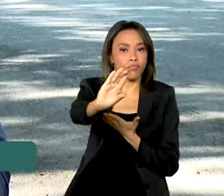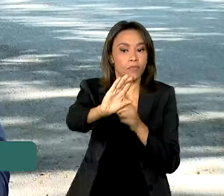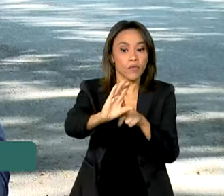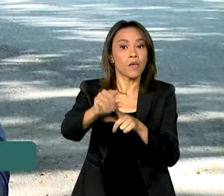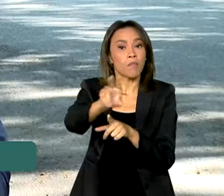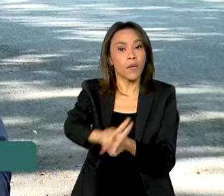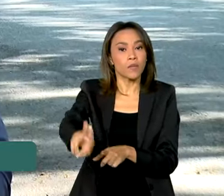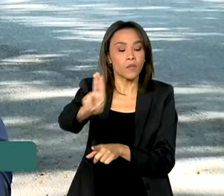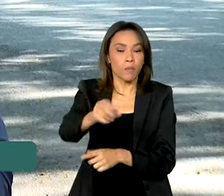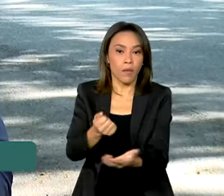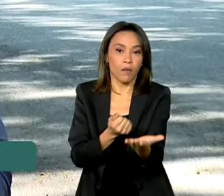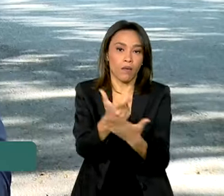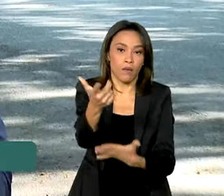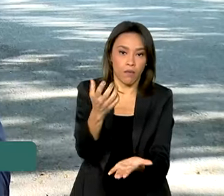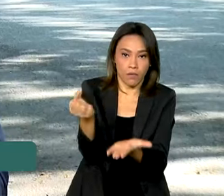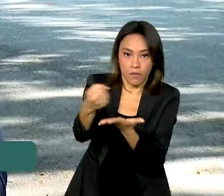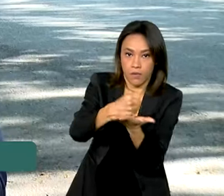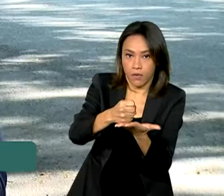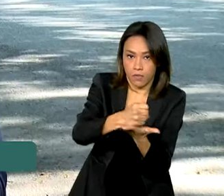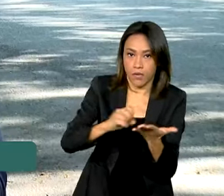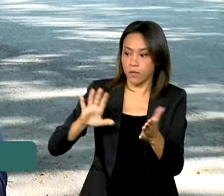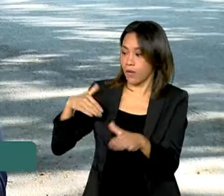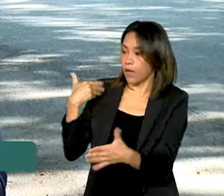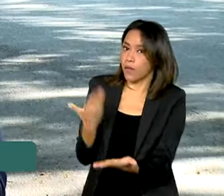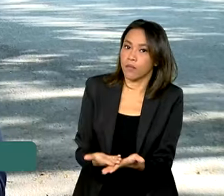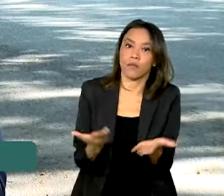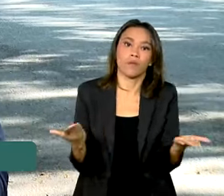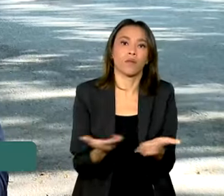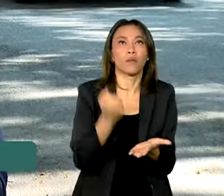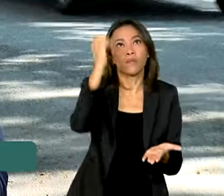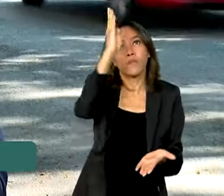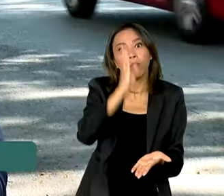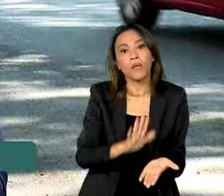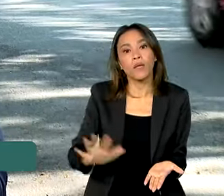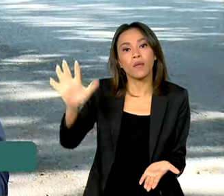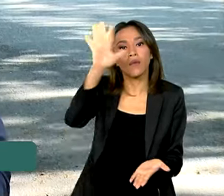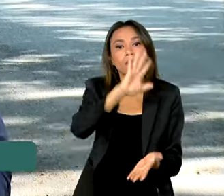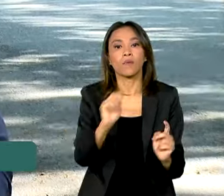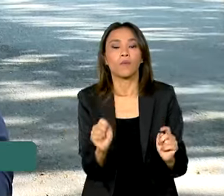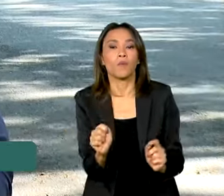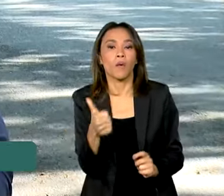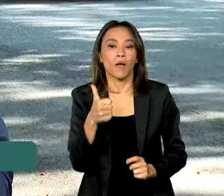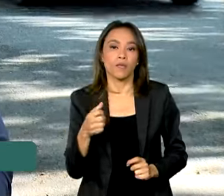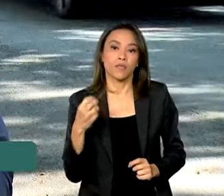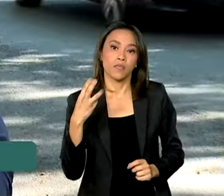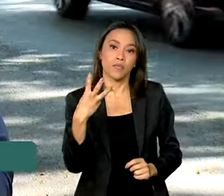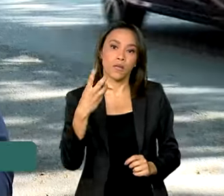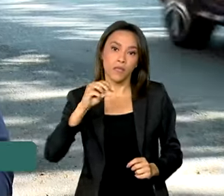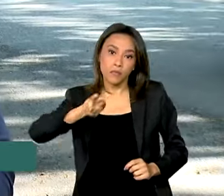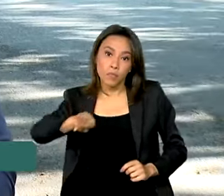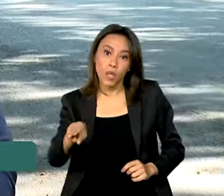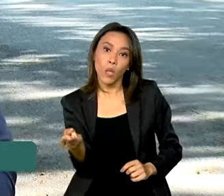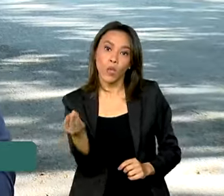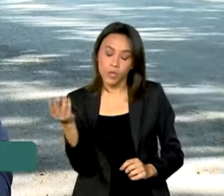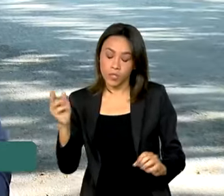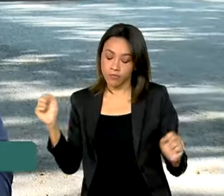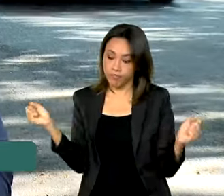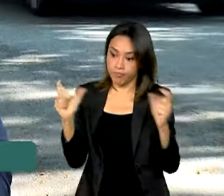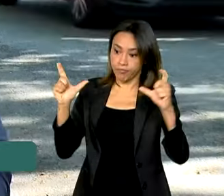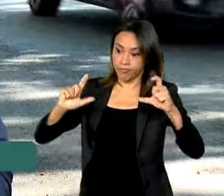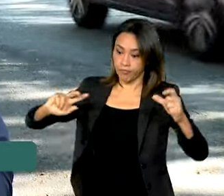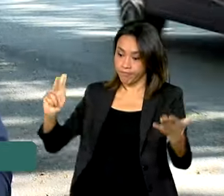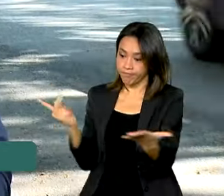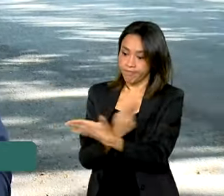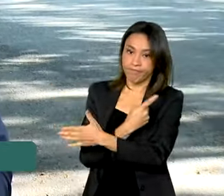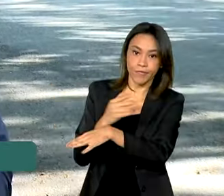para a compra de medicamentos. Até agora, em todo o país, são quase 3 milhões de casos prováveis de